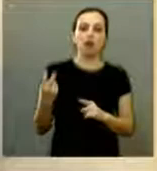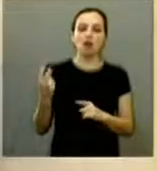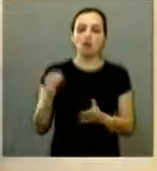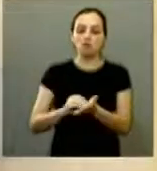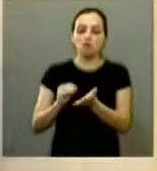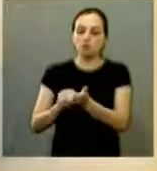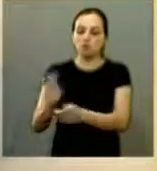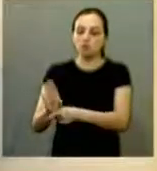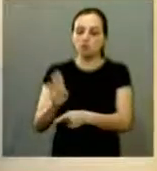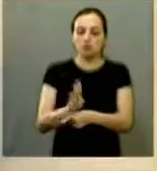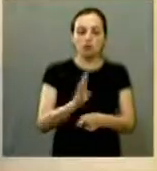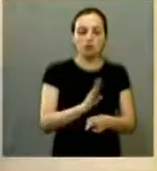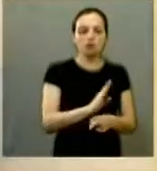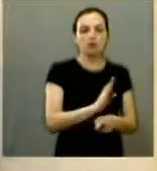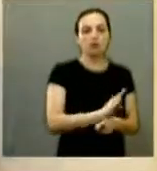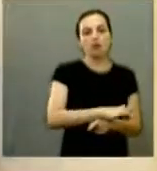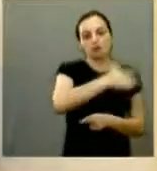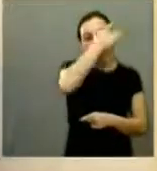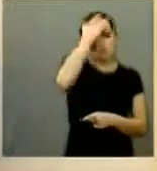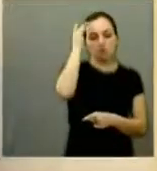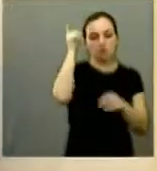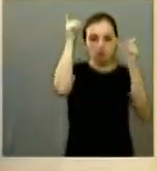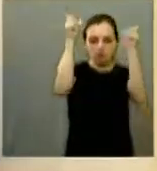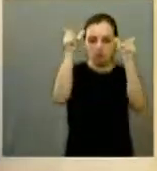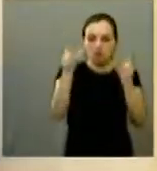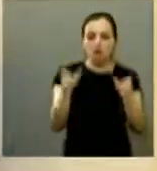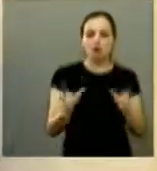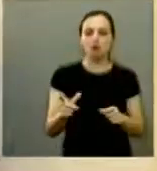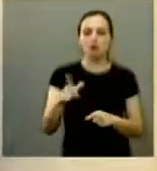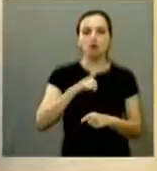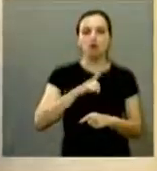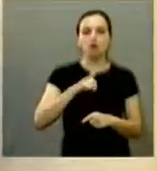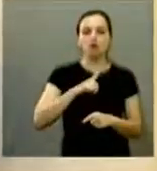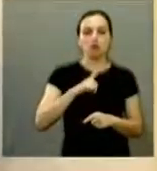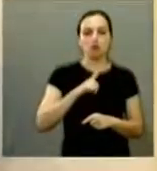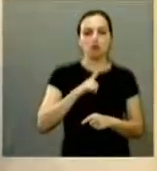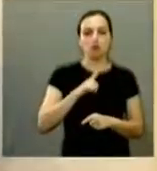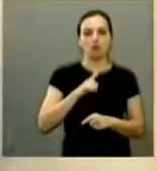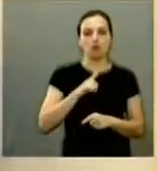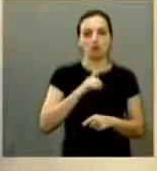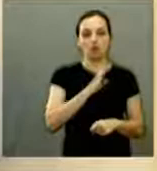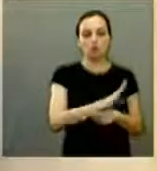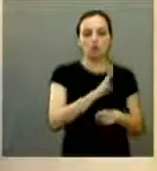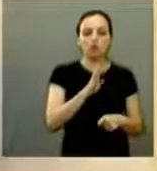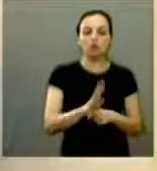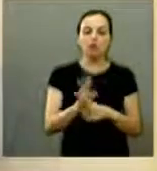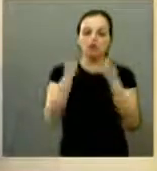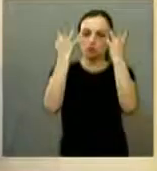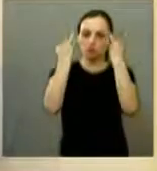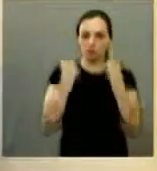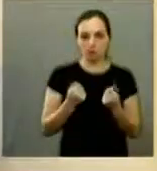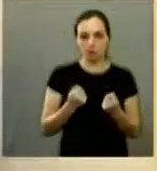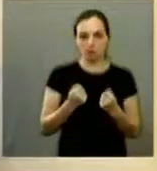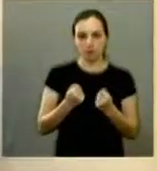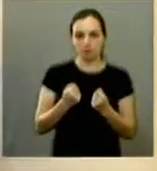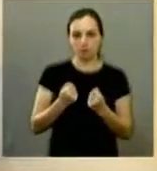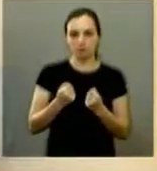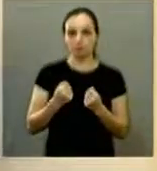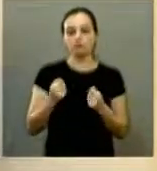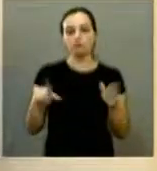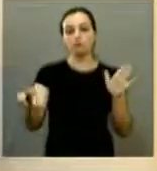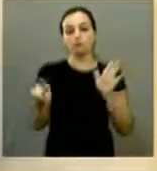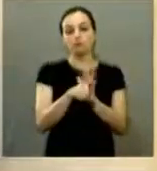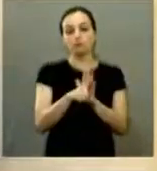a sociedade civil o cidadão tem no que se refere a guarda dos animais então eu acho que a